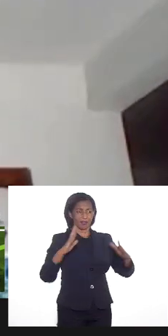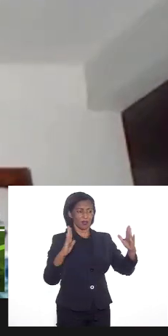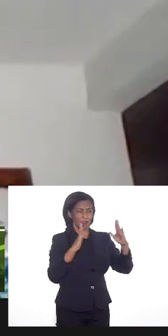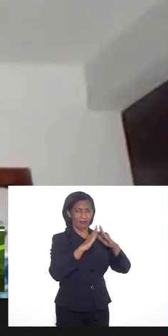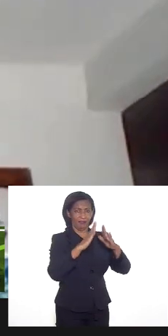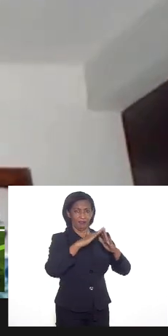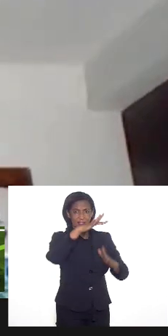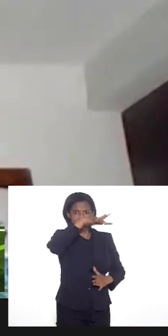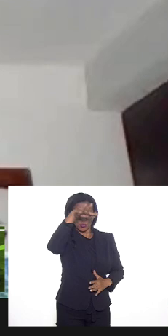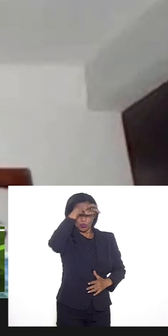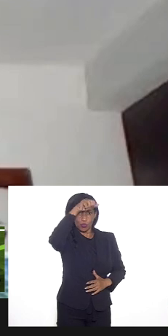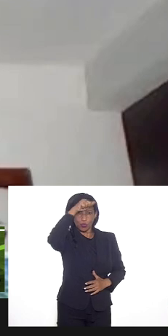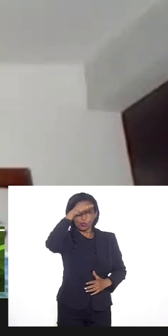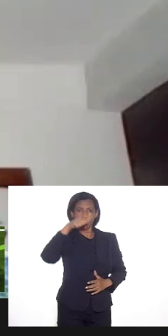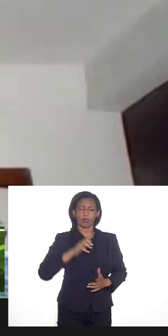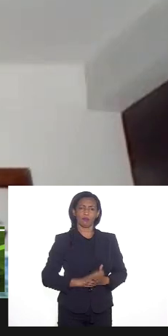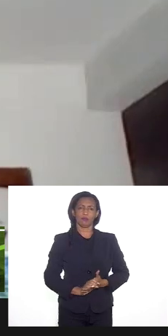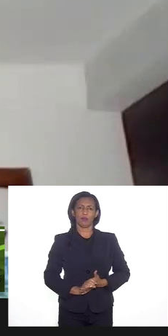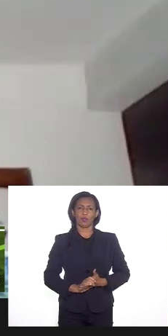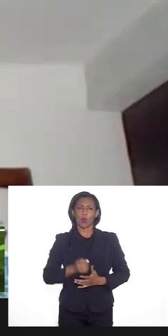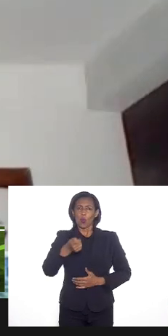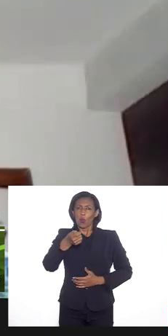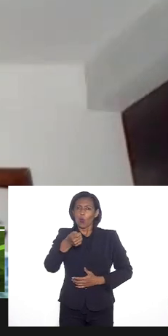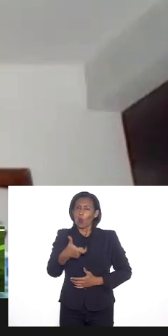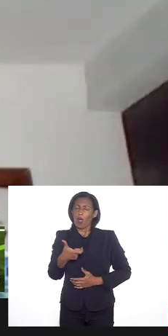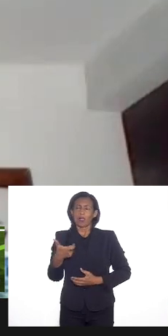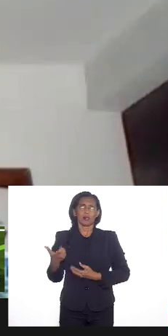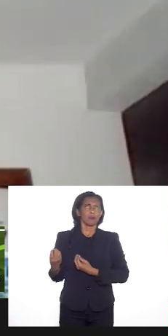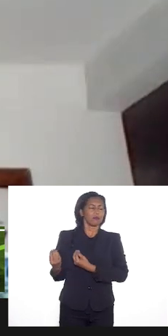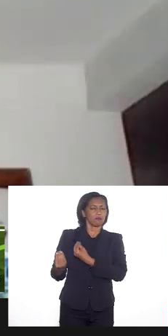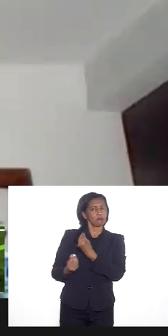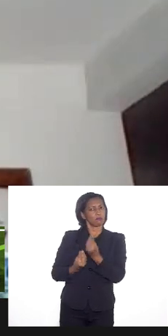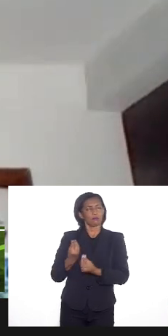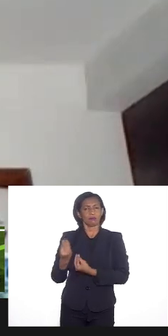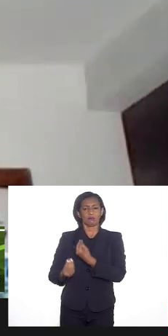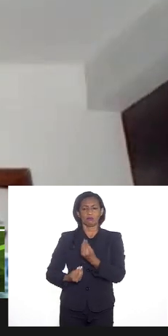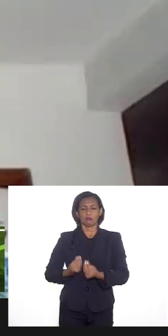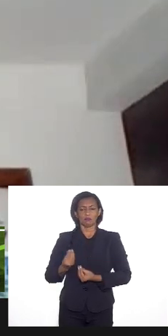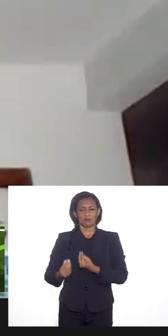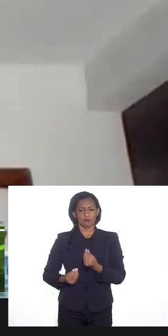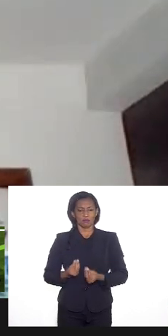territórios quase que como um